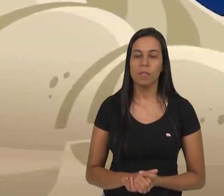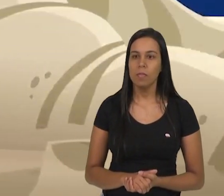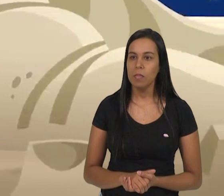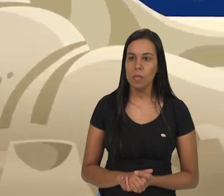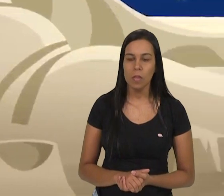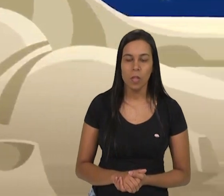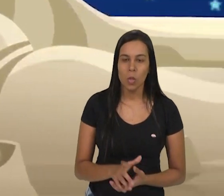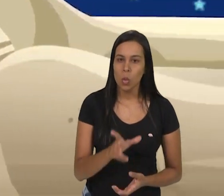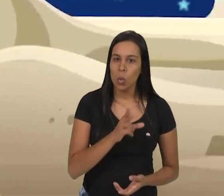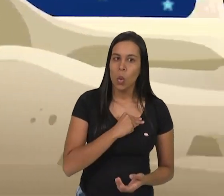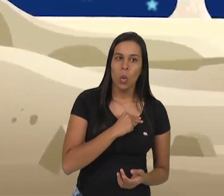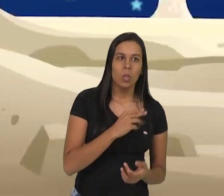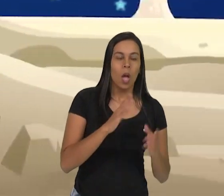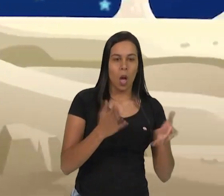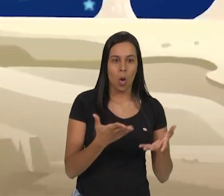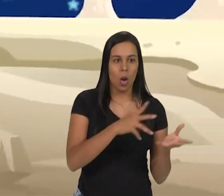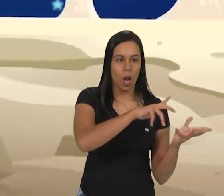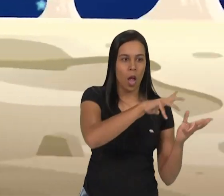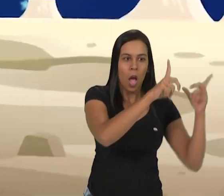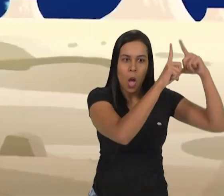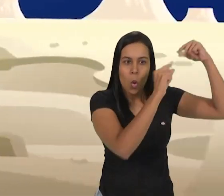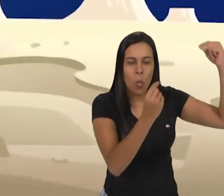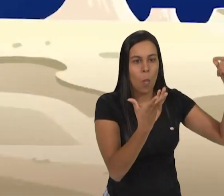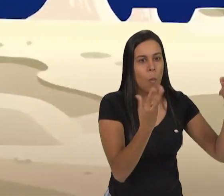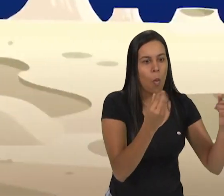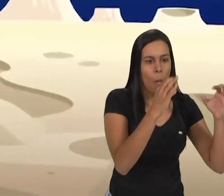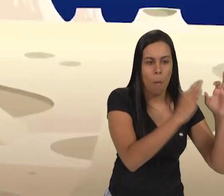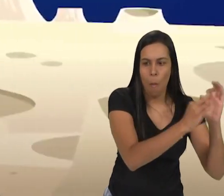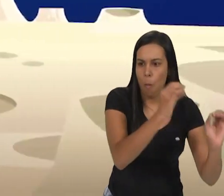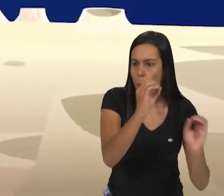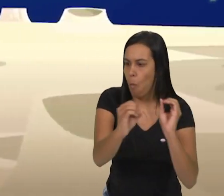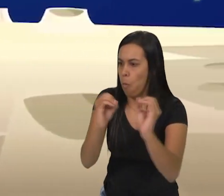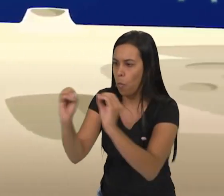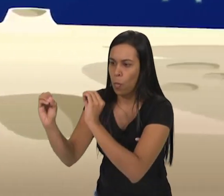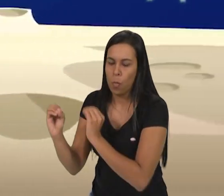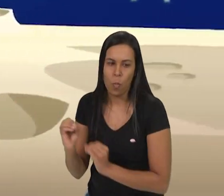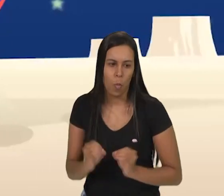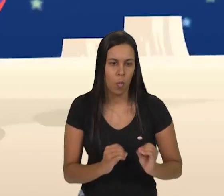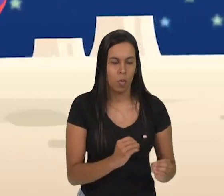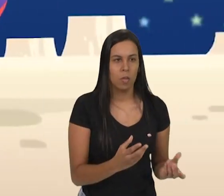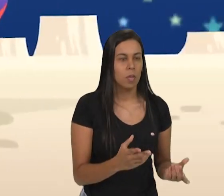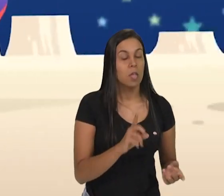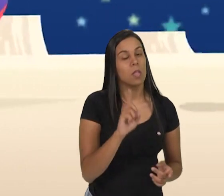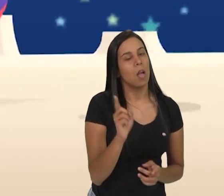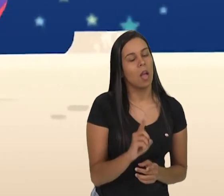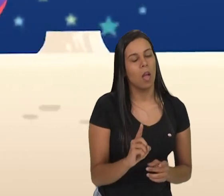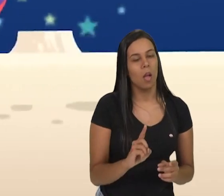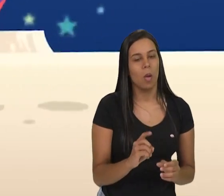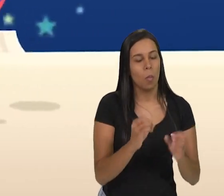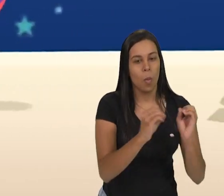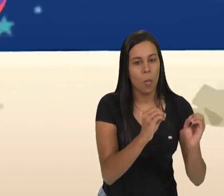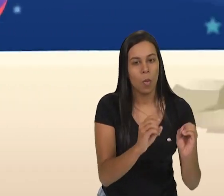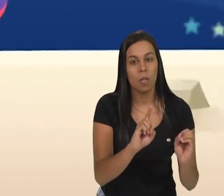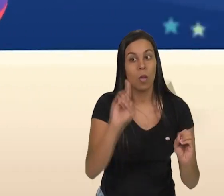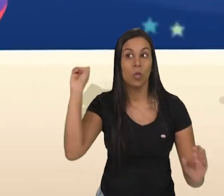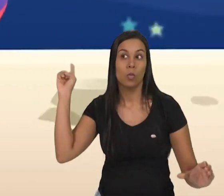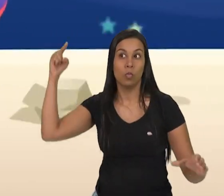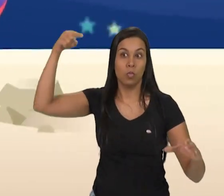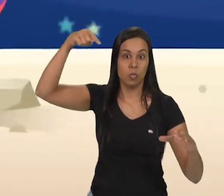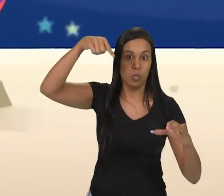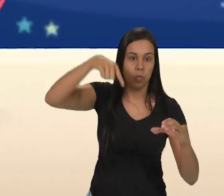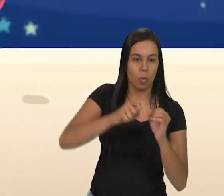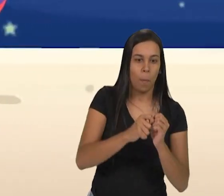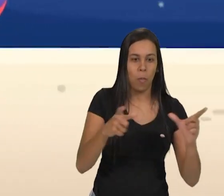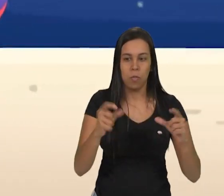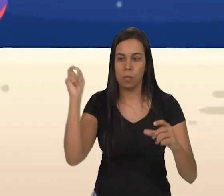As Nossa! Agora a lua atacou mais buracos! É mesmo! Não são buracos, Júpiter! São